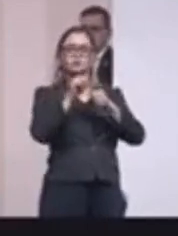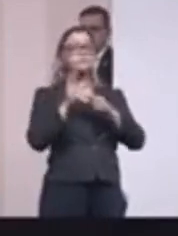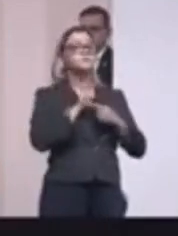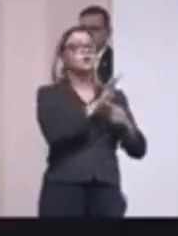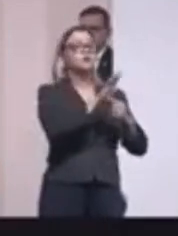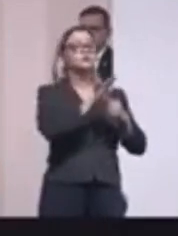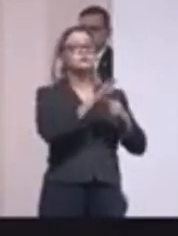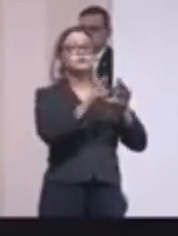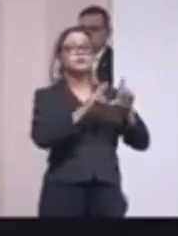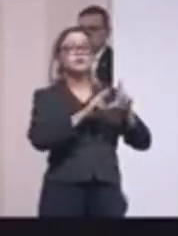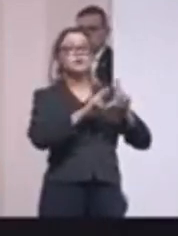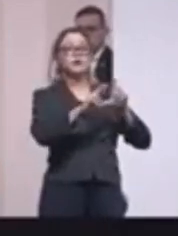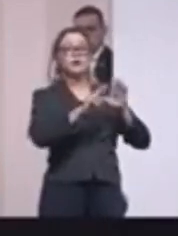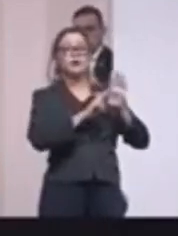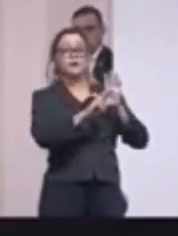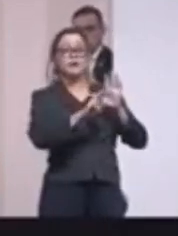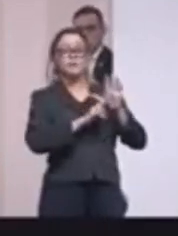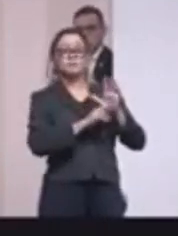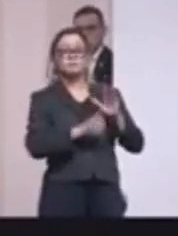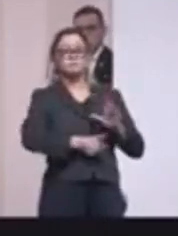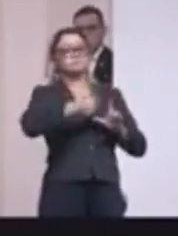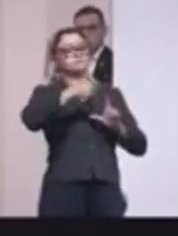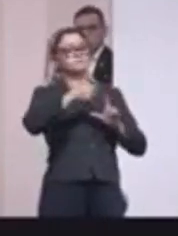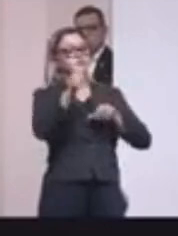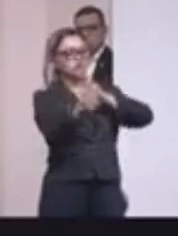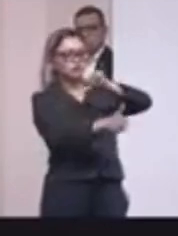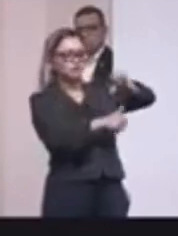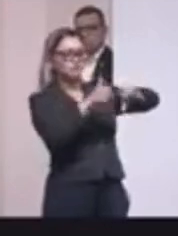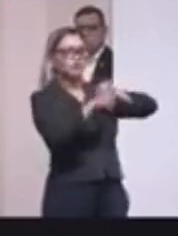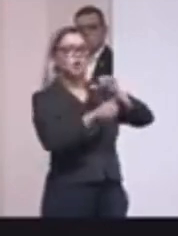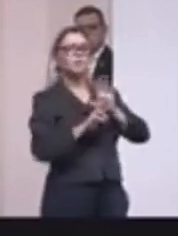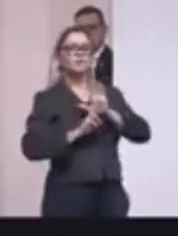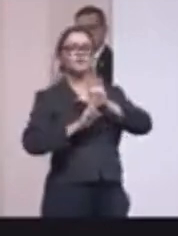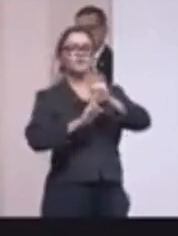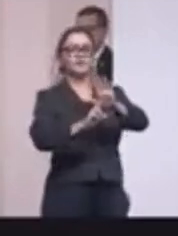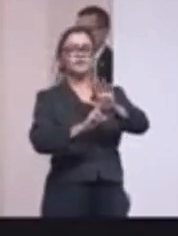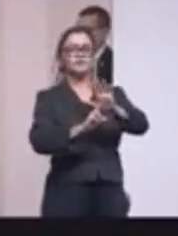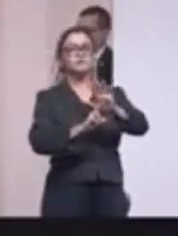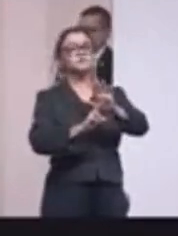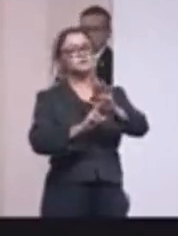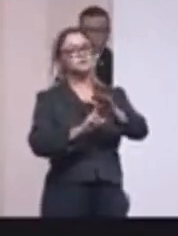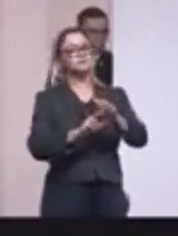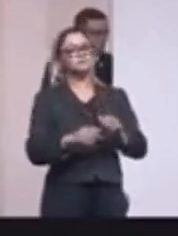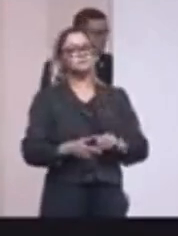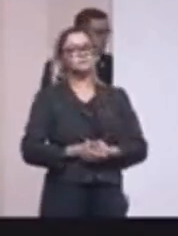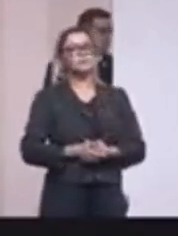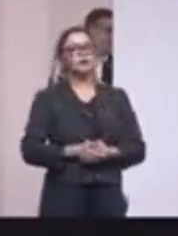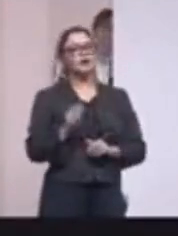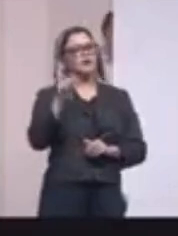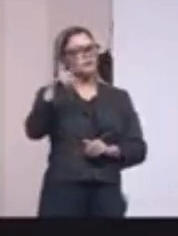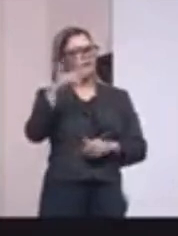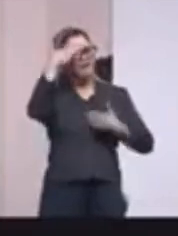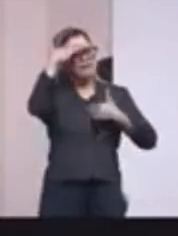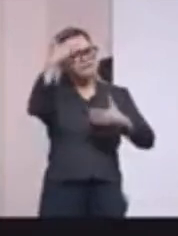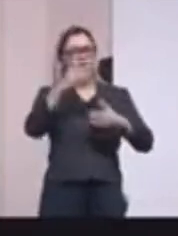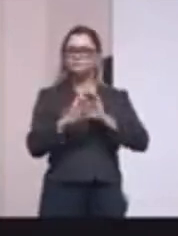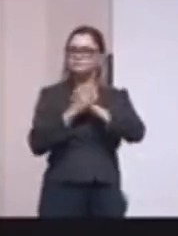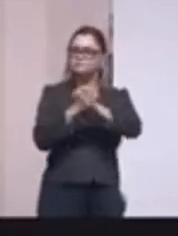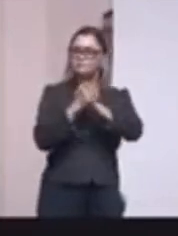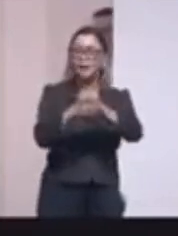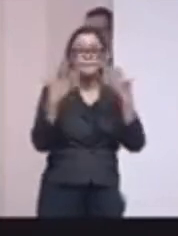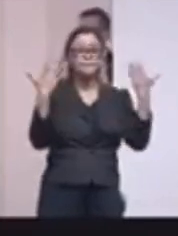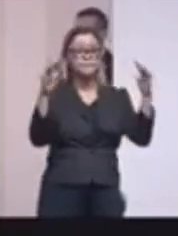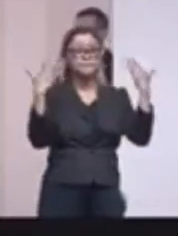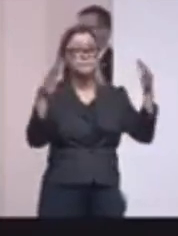apresente os resultados que tem apresentado e se transforme, uma referência seja vanguarda. Então, André, eu quero agradecer, parabéns,